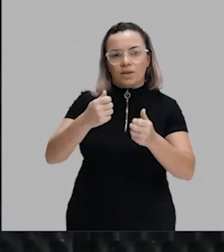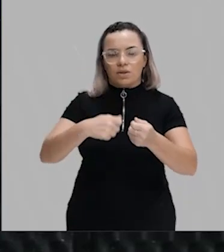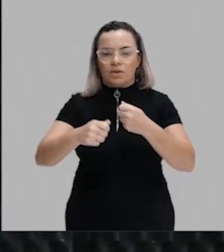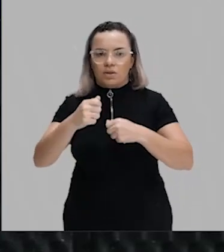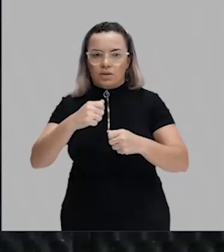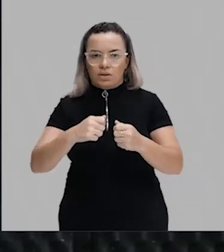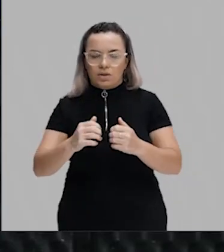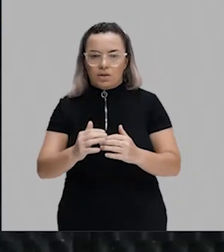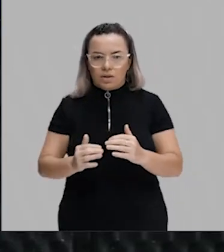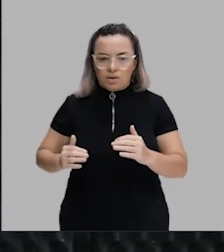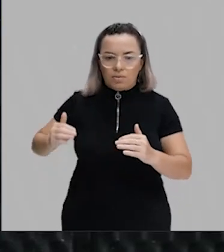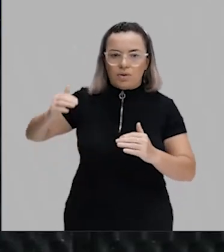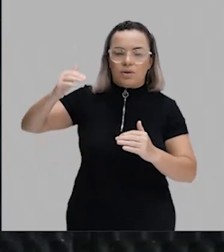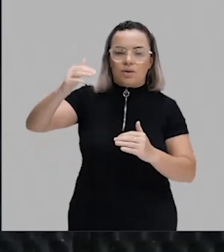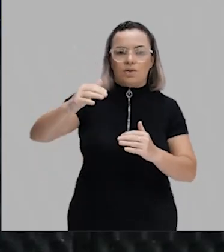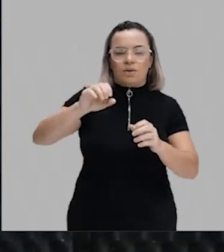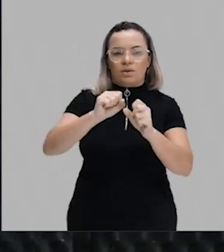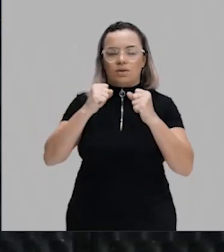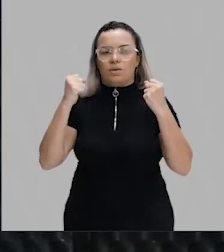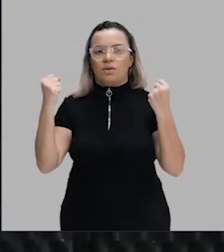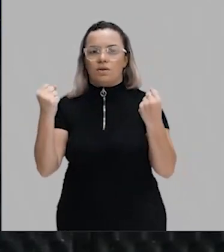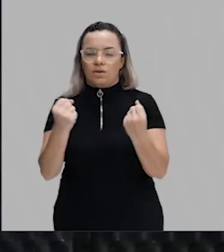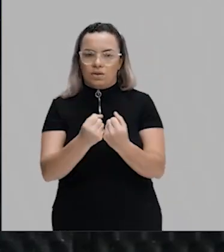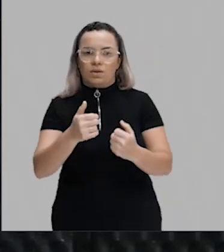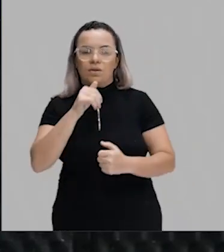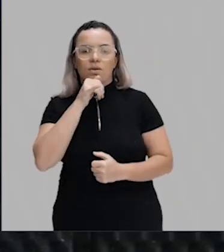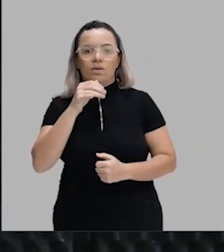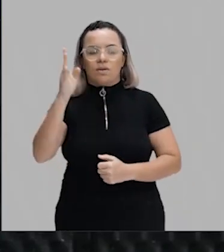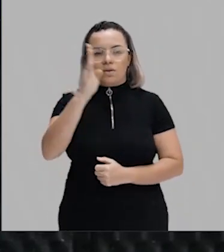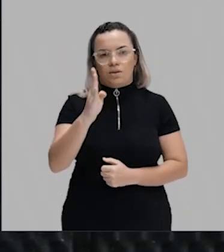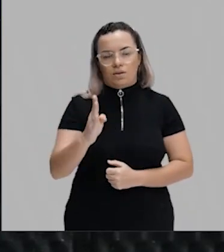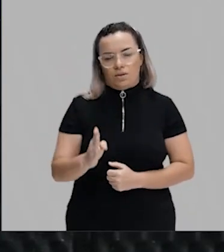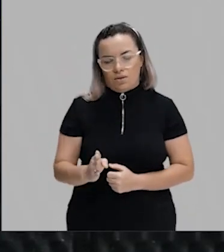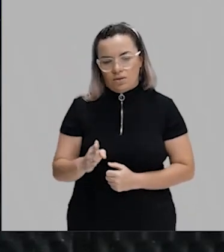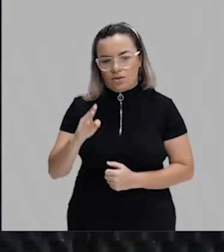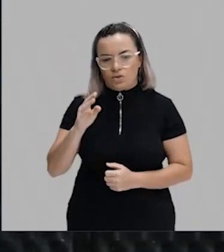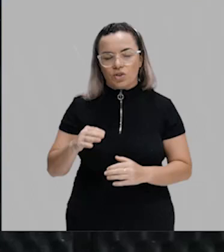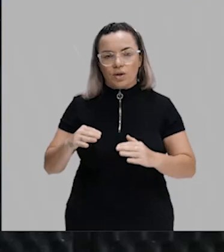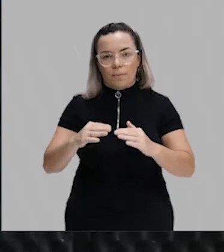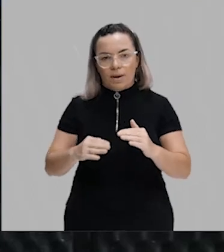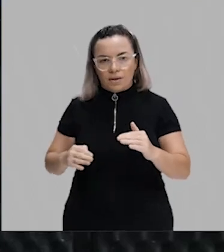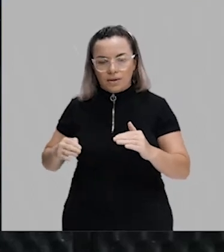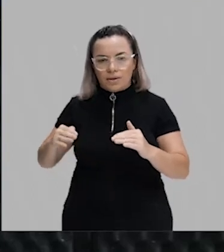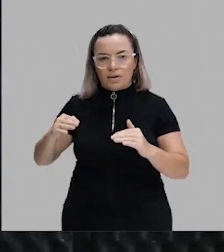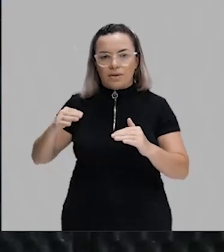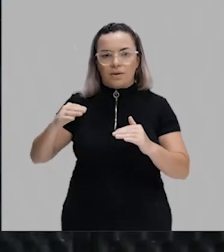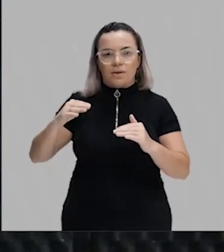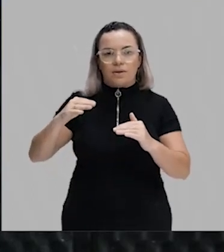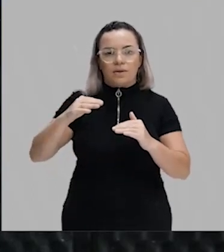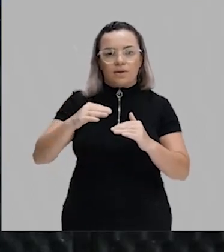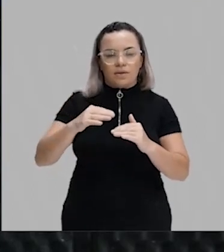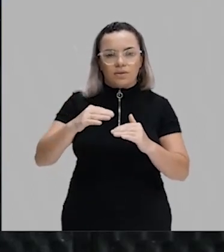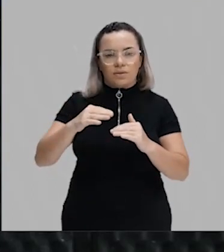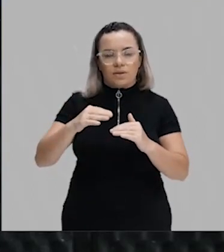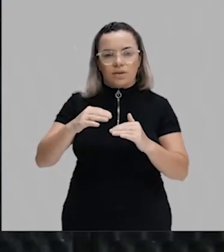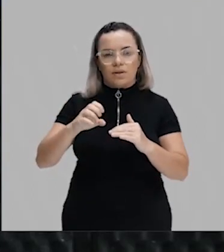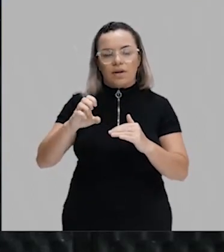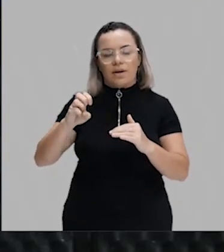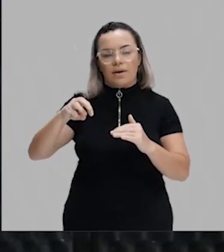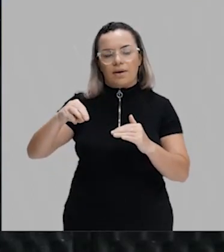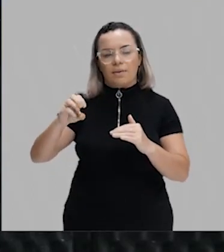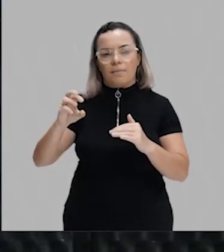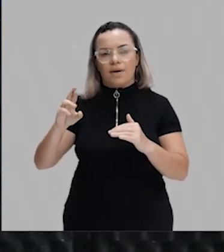que é o caso do Brasil. E estes países são chamados de países emergentes. Muita atenção a este termo.